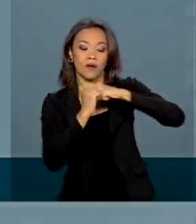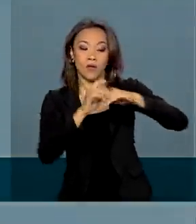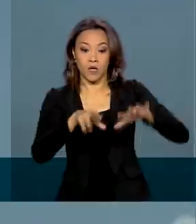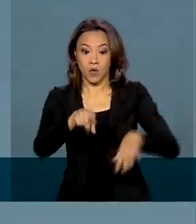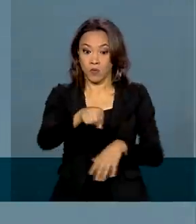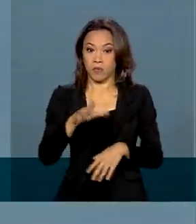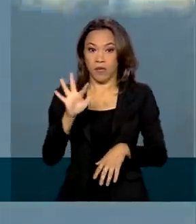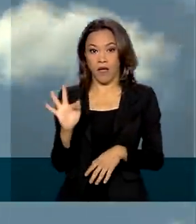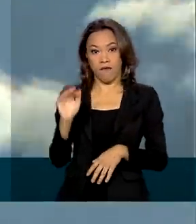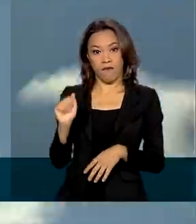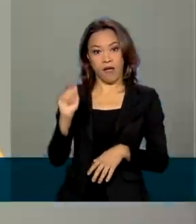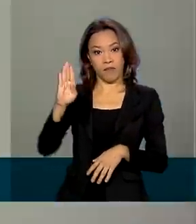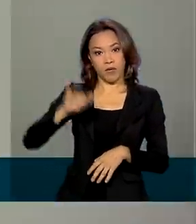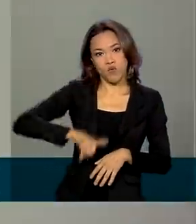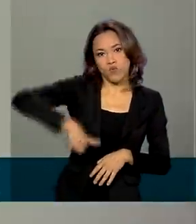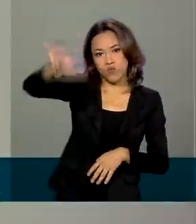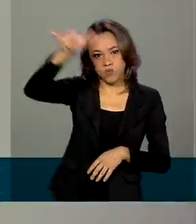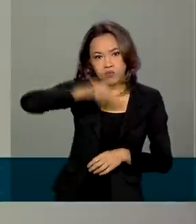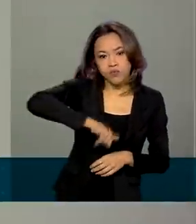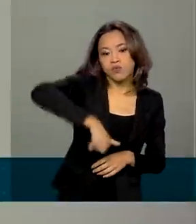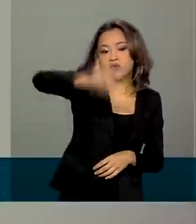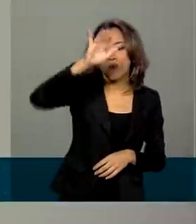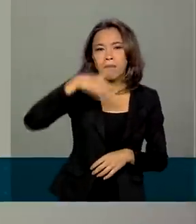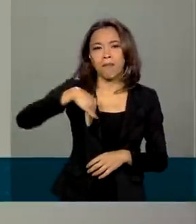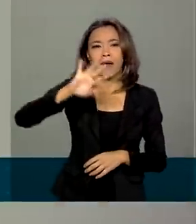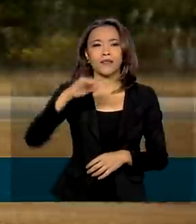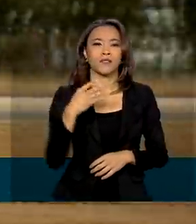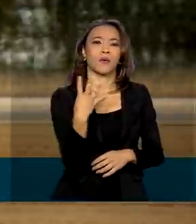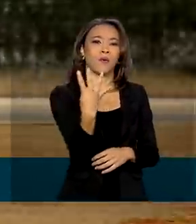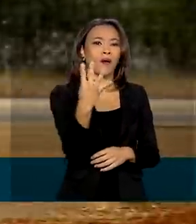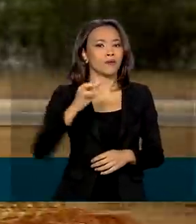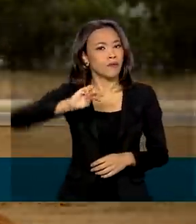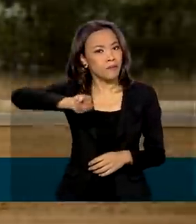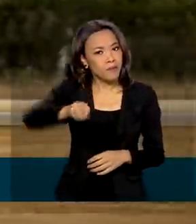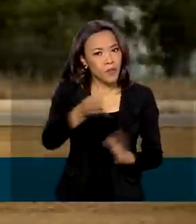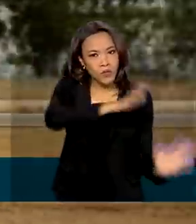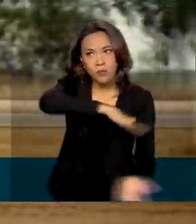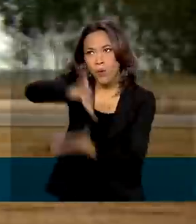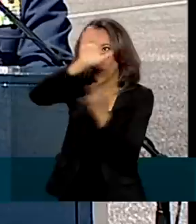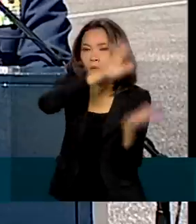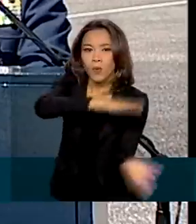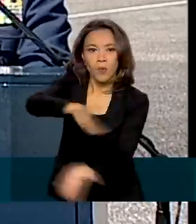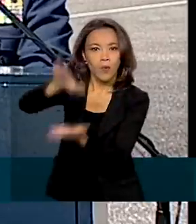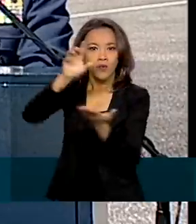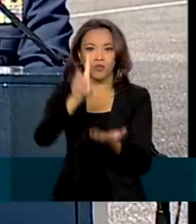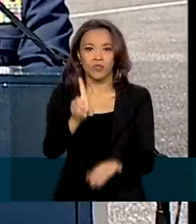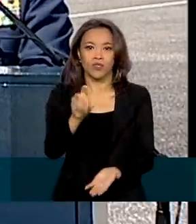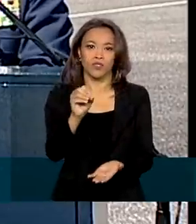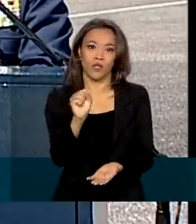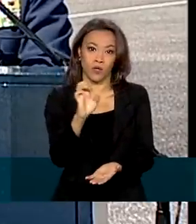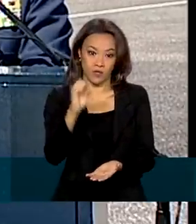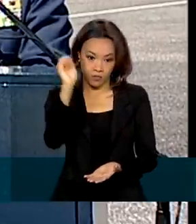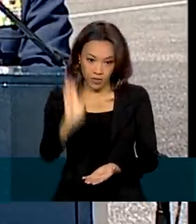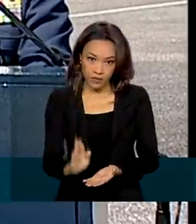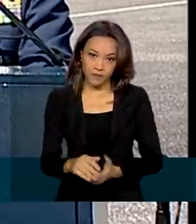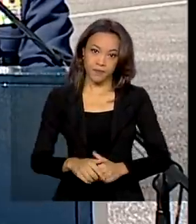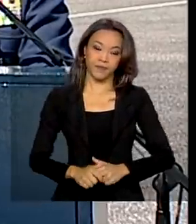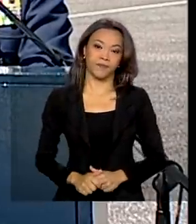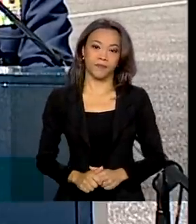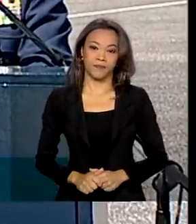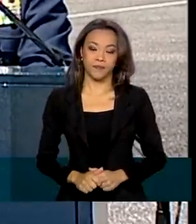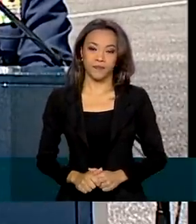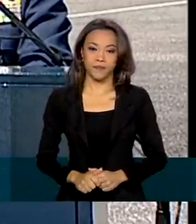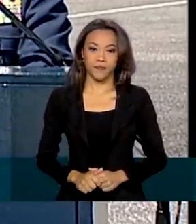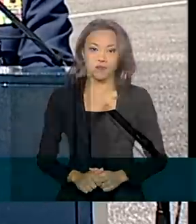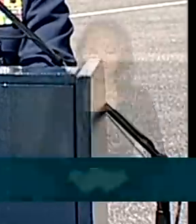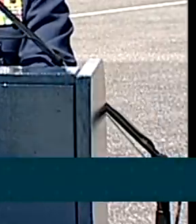FAB, por exemplo, foram levados mais de 4 milhões de doses de vacina a todo o país. Nesta madrugada, nós tivemos